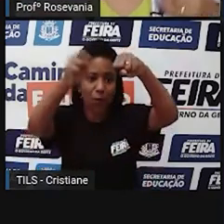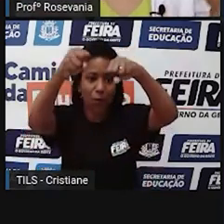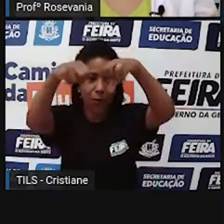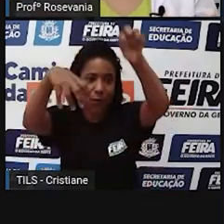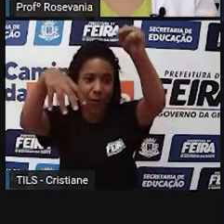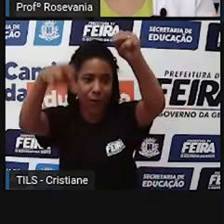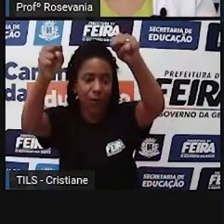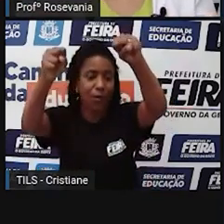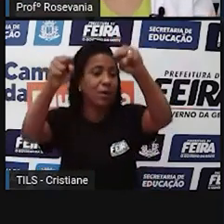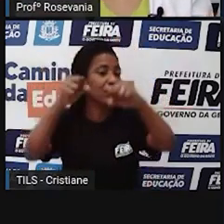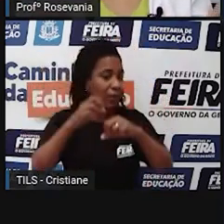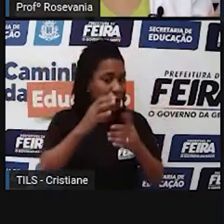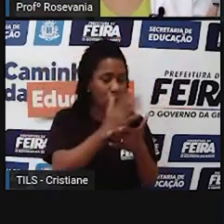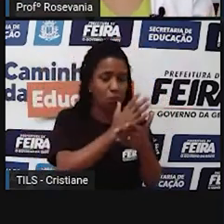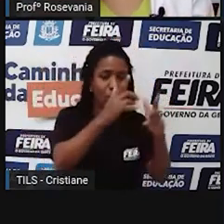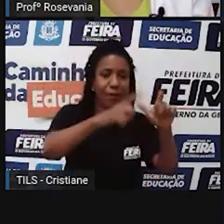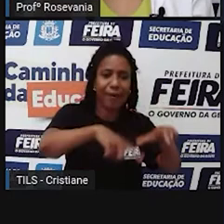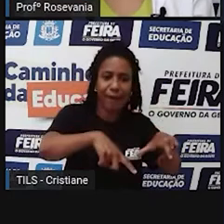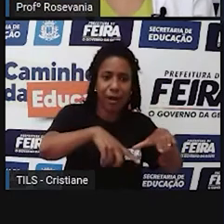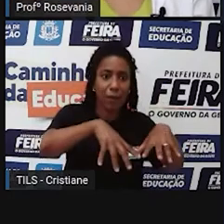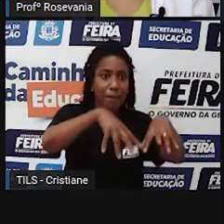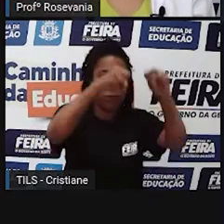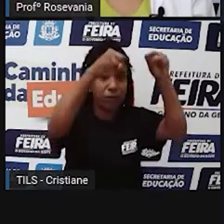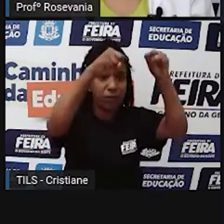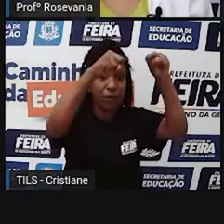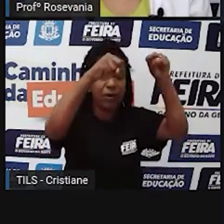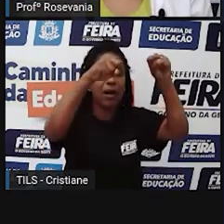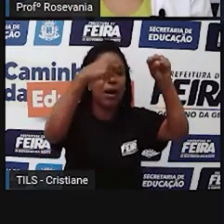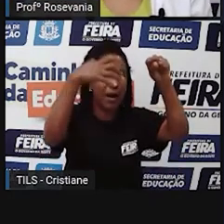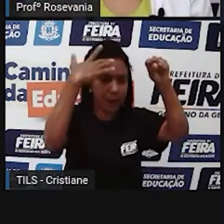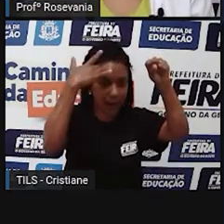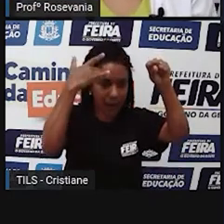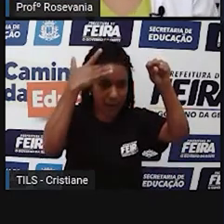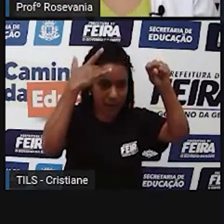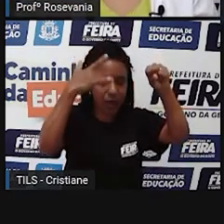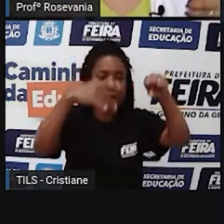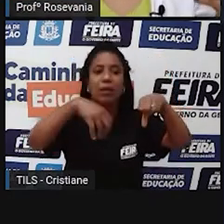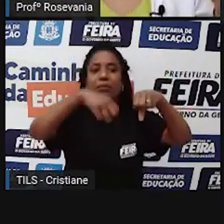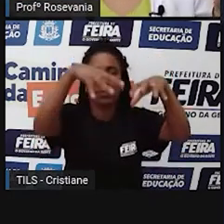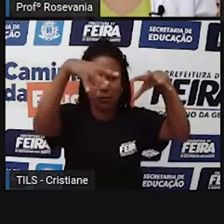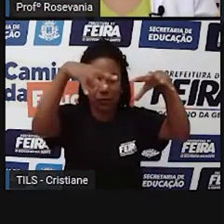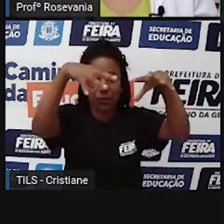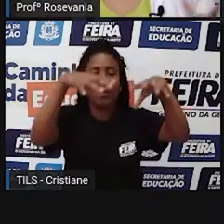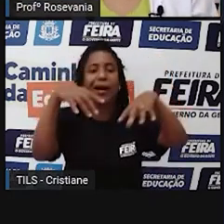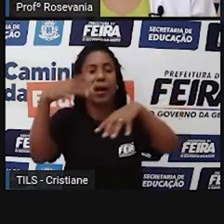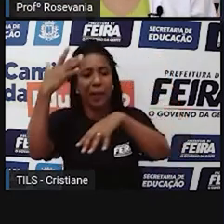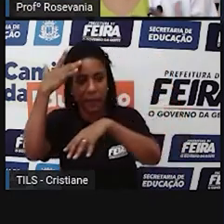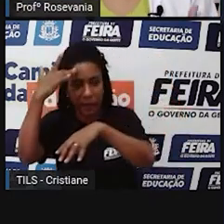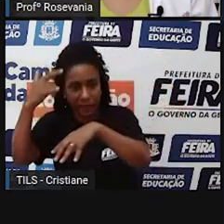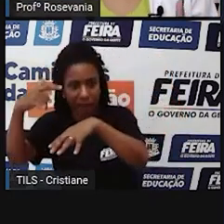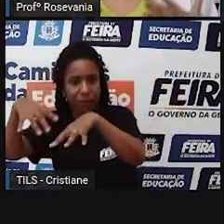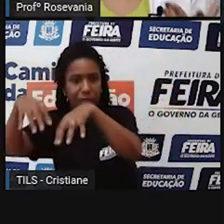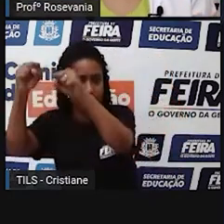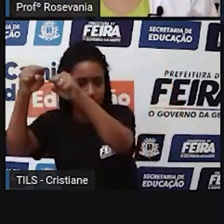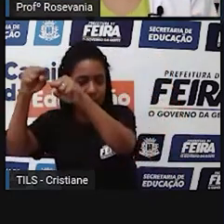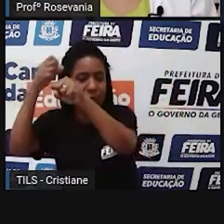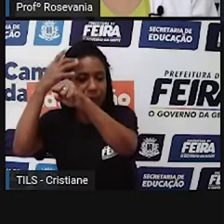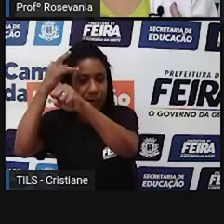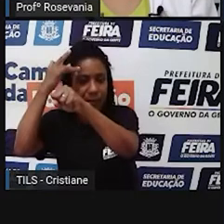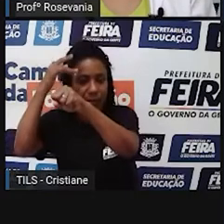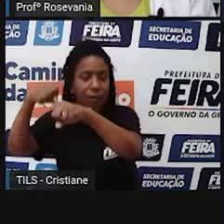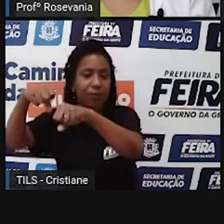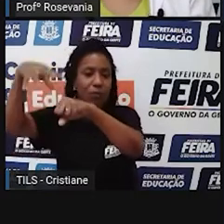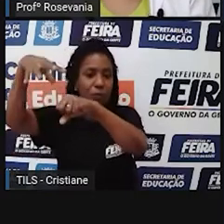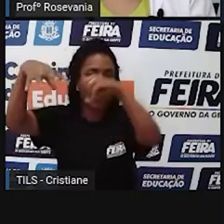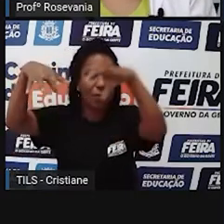energia hoje, depois só de um dia que vai voltar a energia. A gente, às vezes, quando falta luz, algumas poucas horas, a